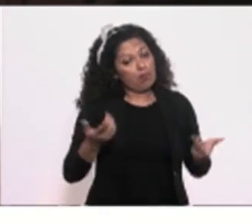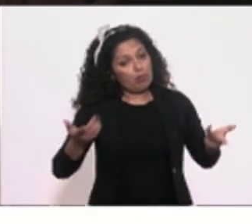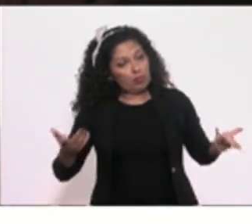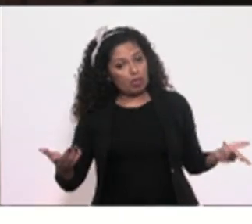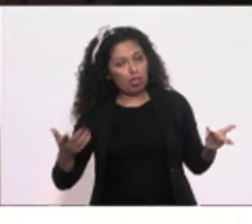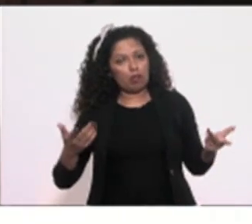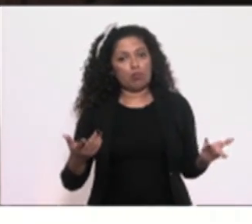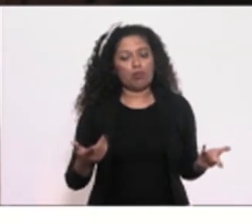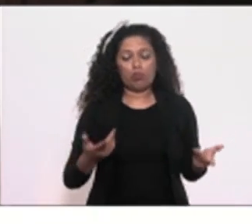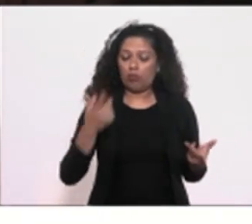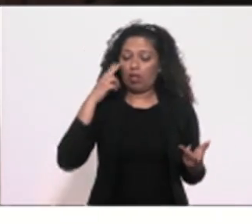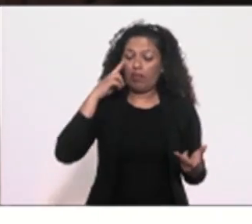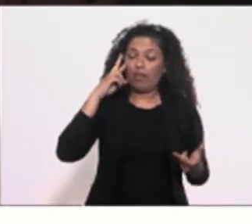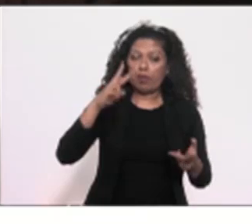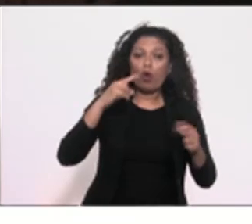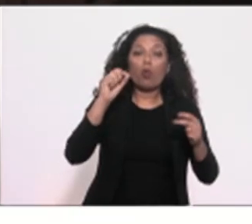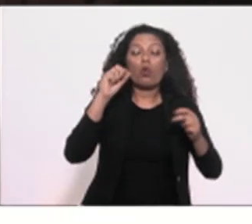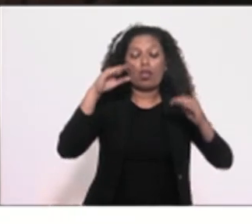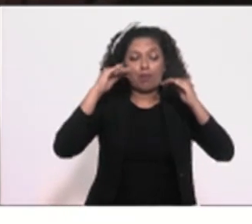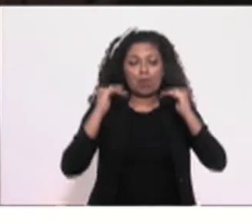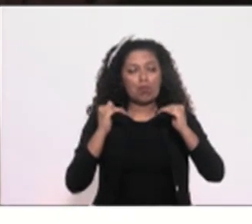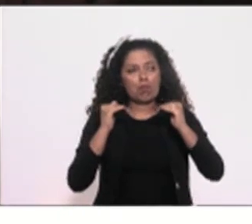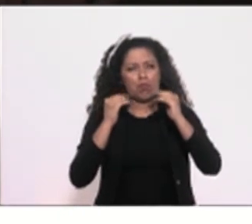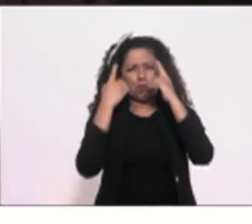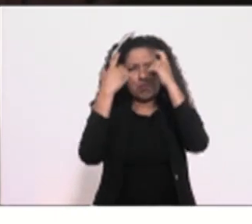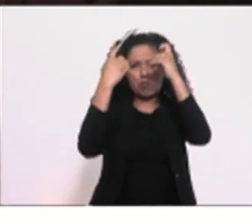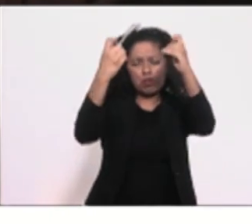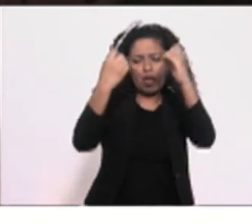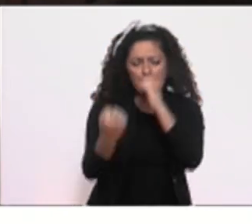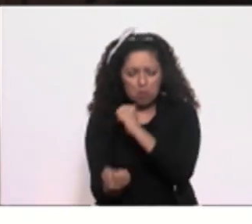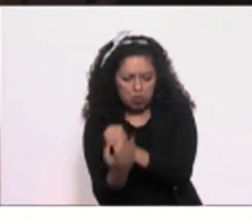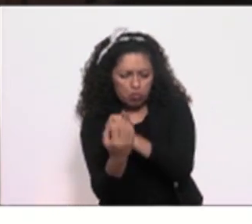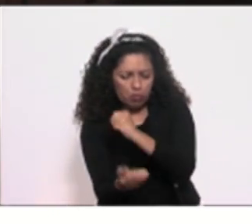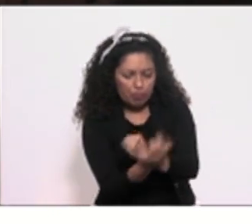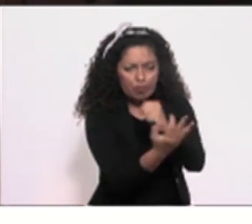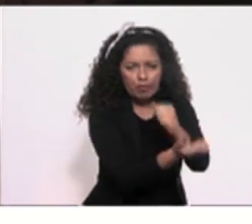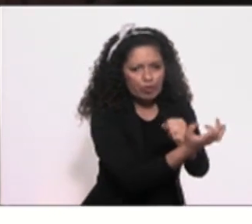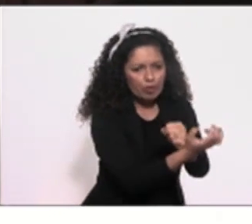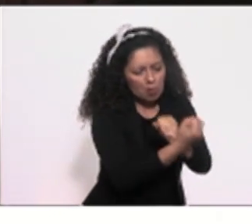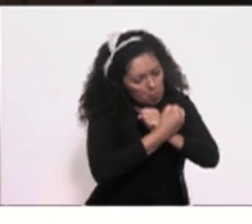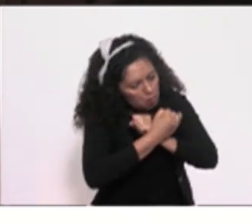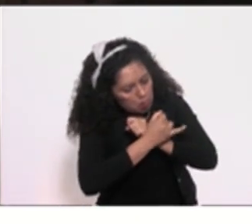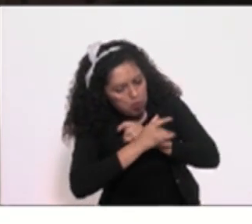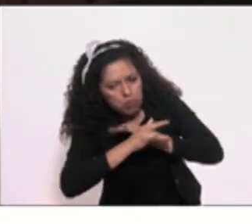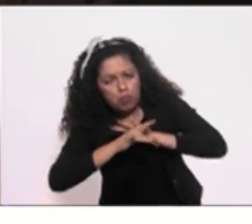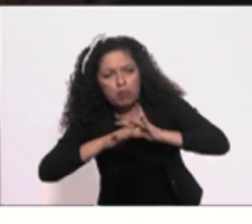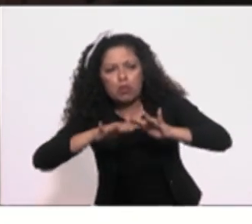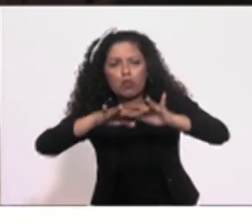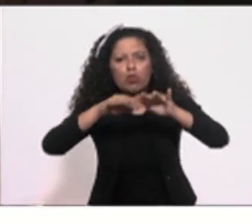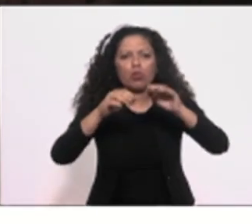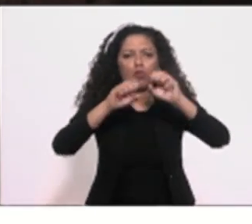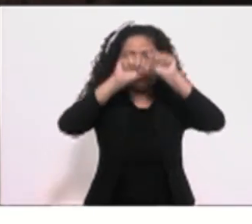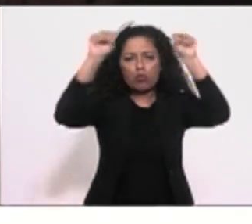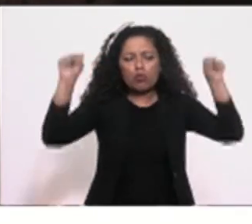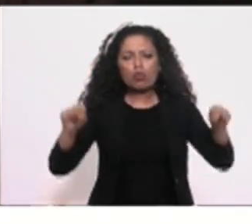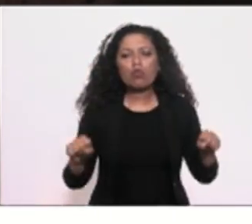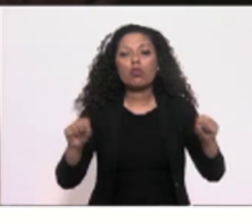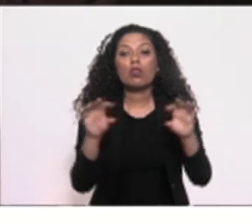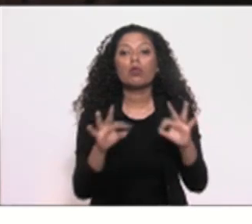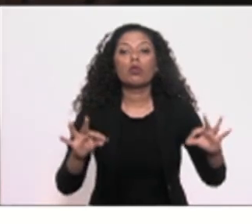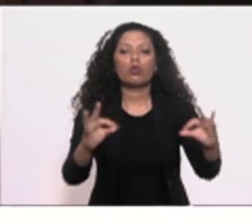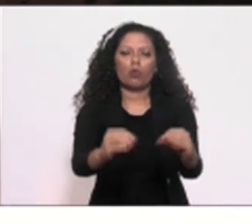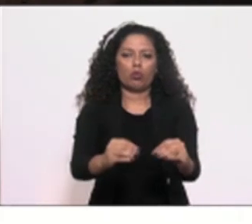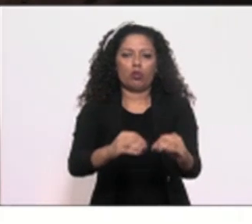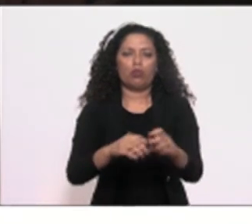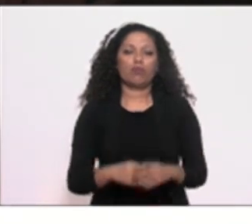que a violência, a corrupção toma conta do sistema. Então, fica